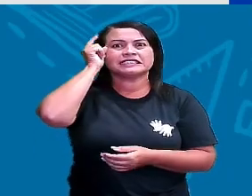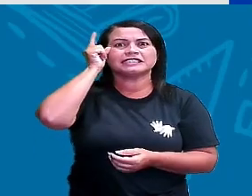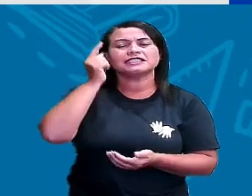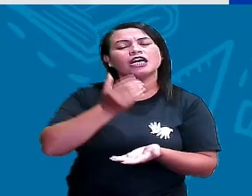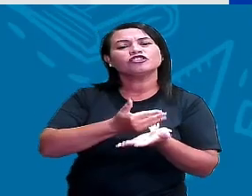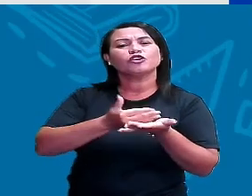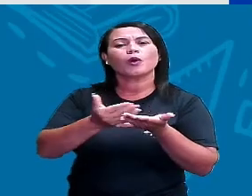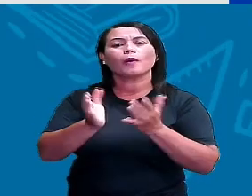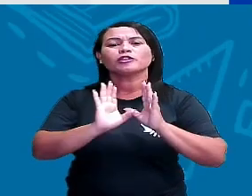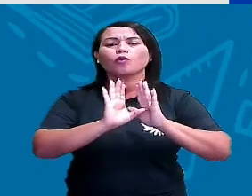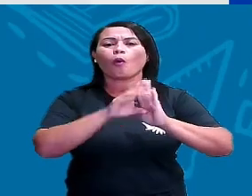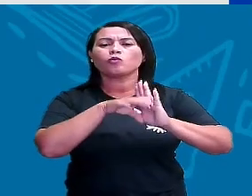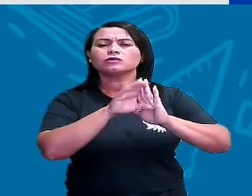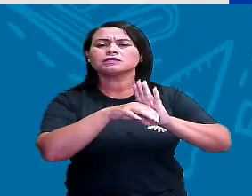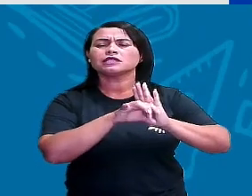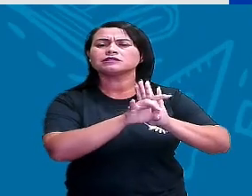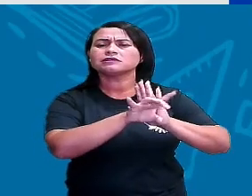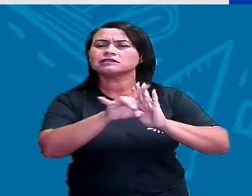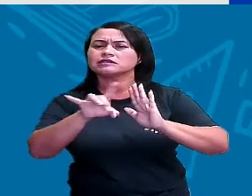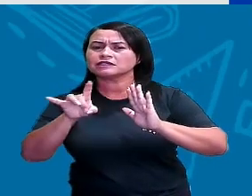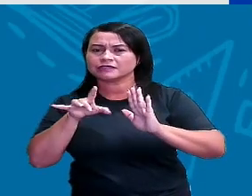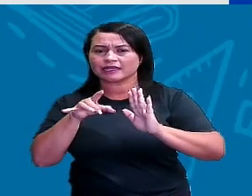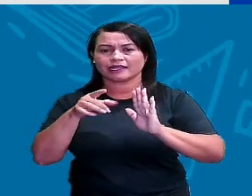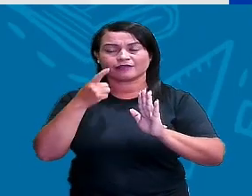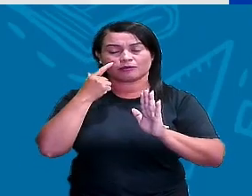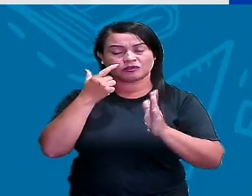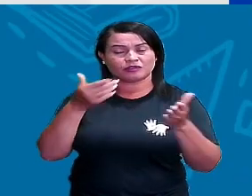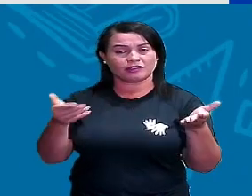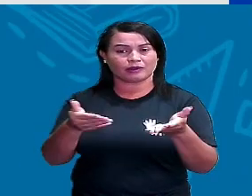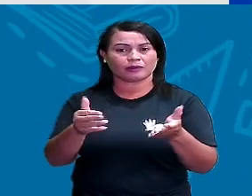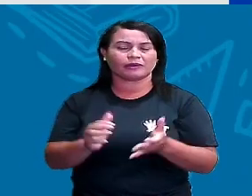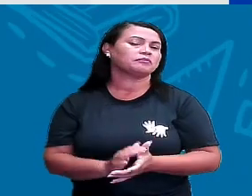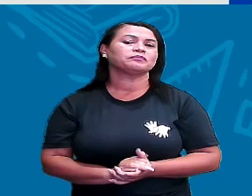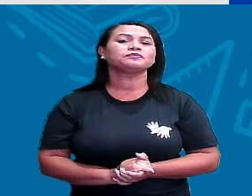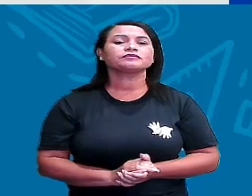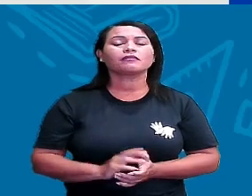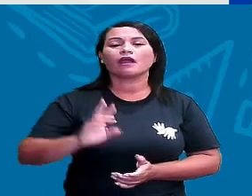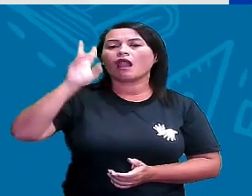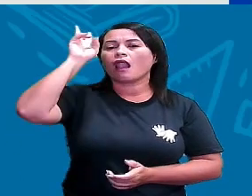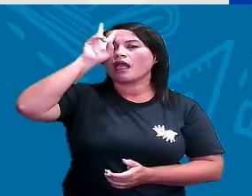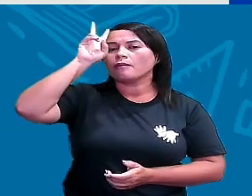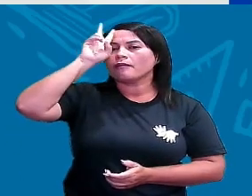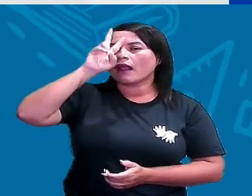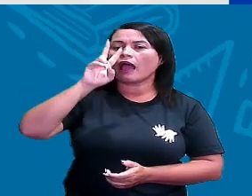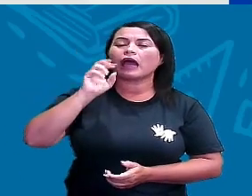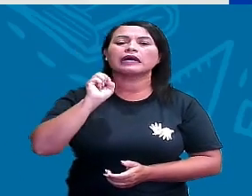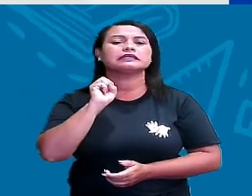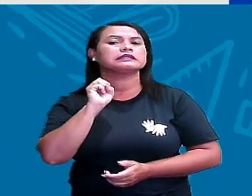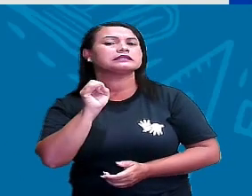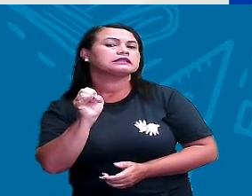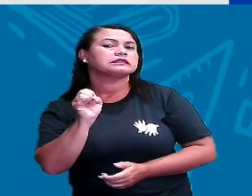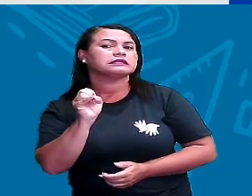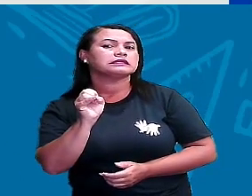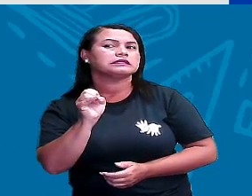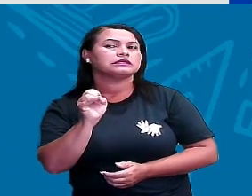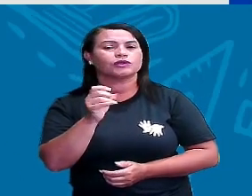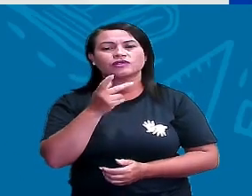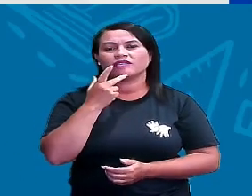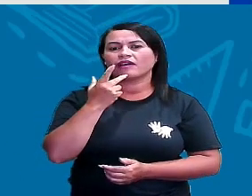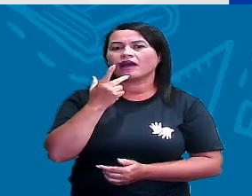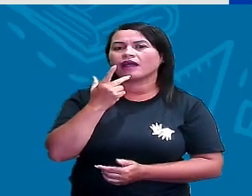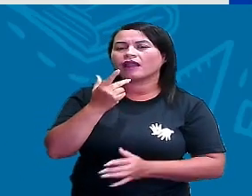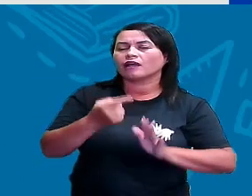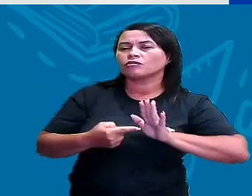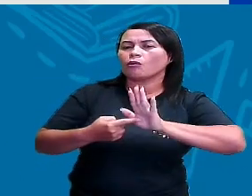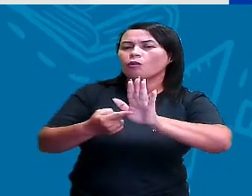conceito de cada situação que a gente vai trabalhar aqui. Lembrar essas afirmações que foram dadas e a